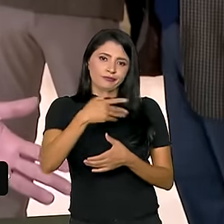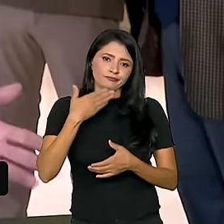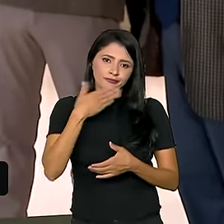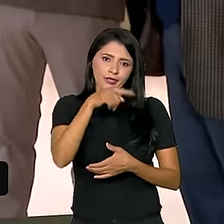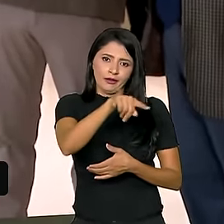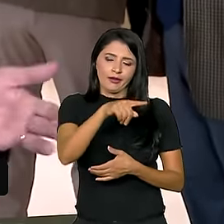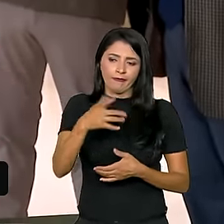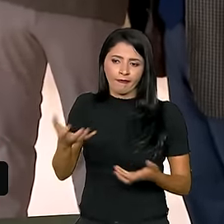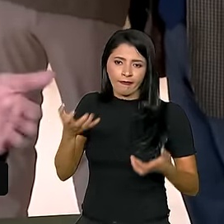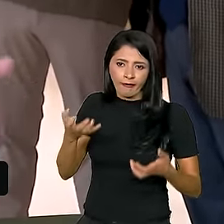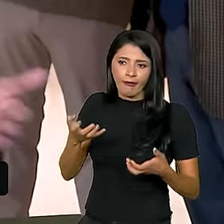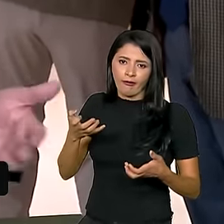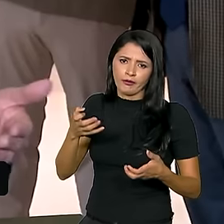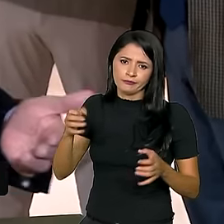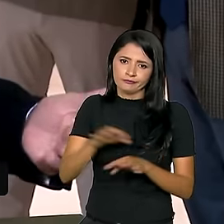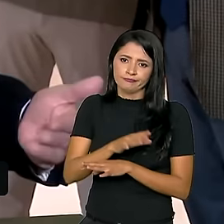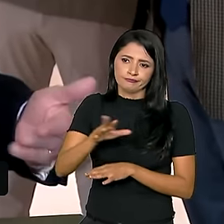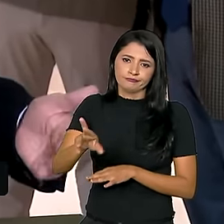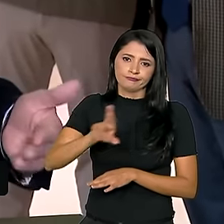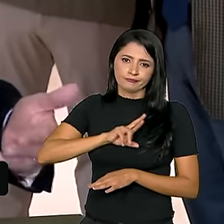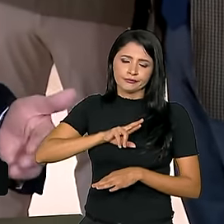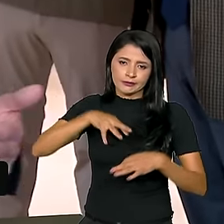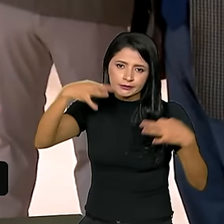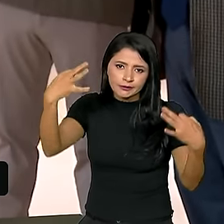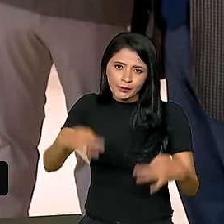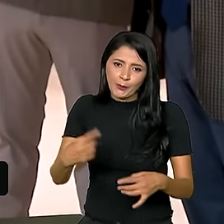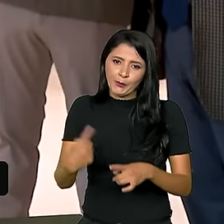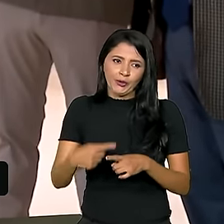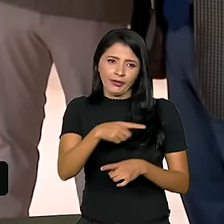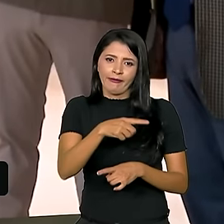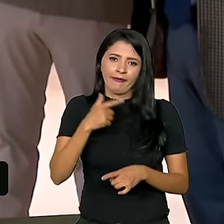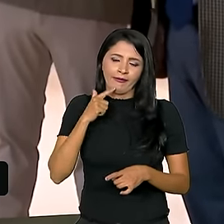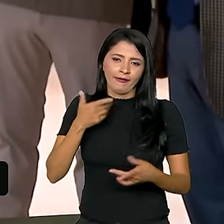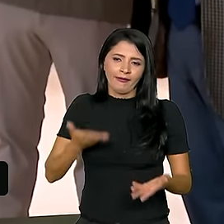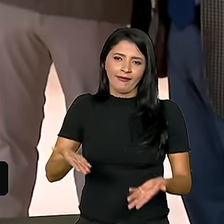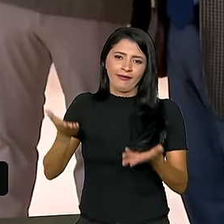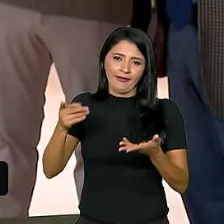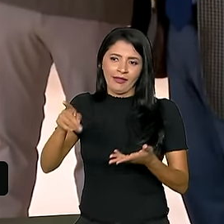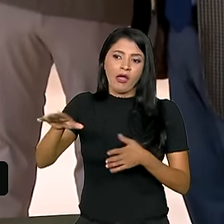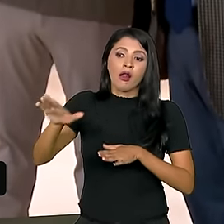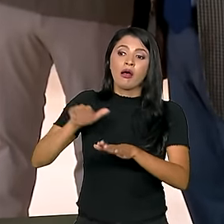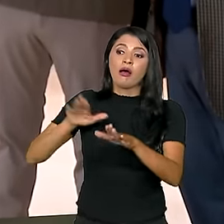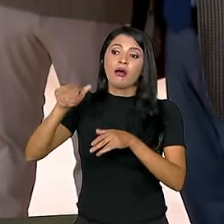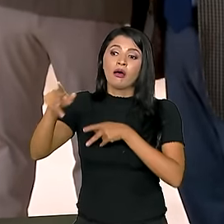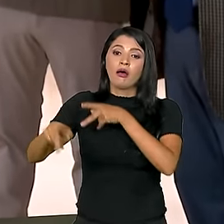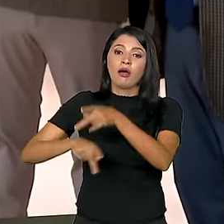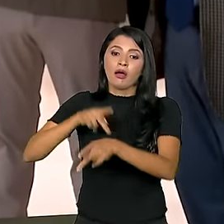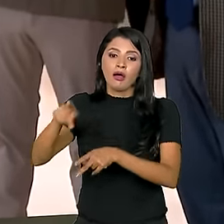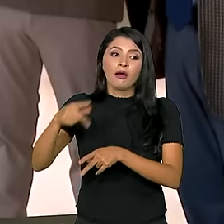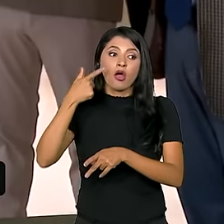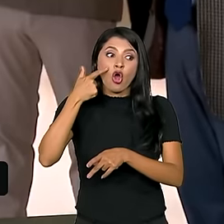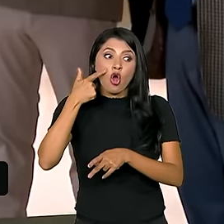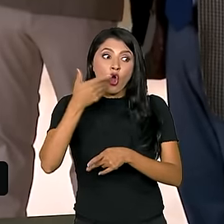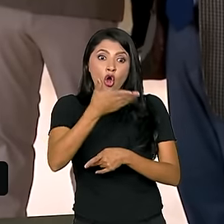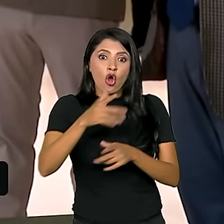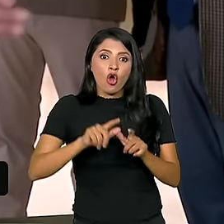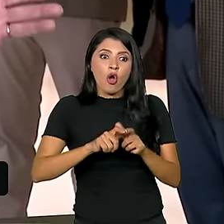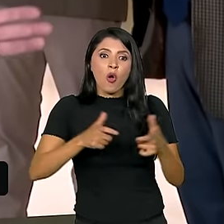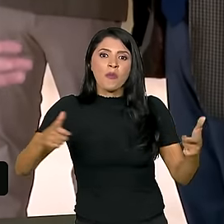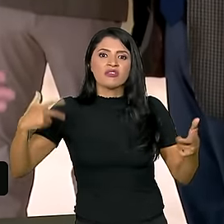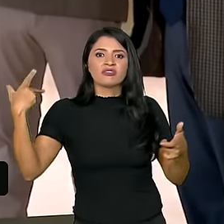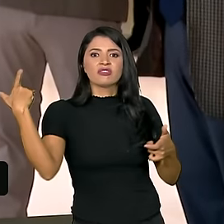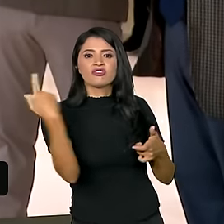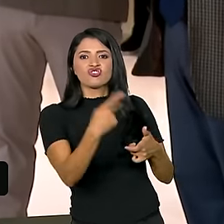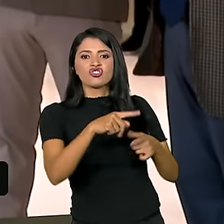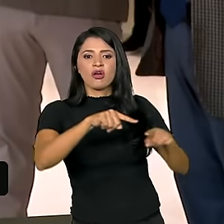porque é um chamamento ao povo para aumentar aquilo que ele entende